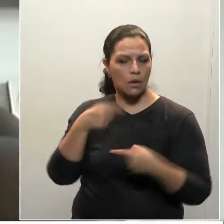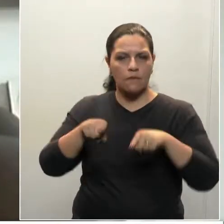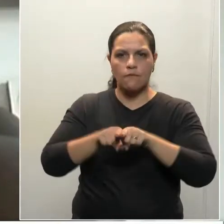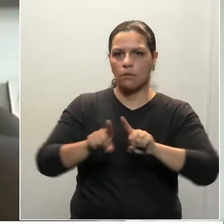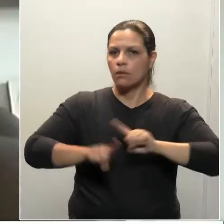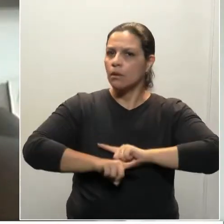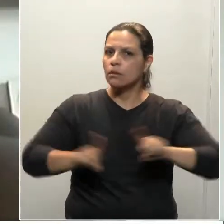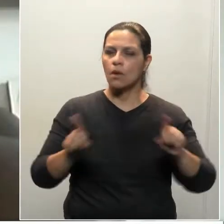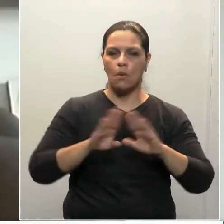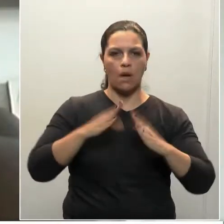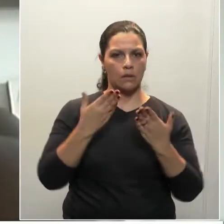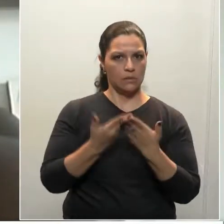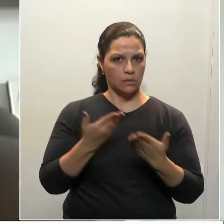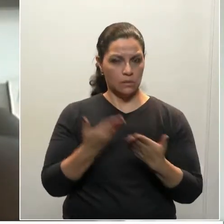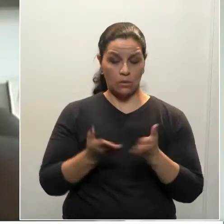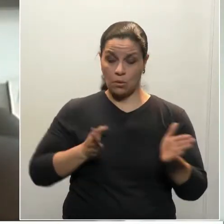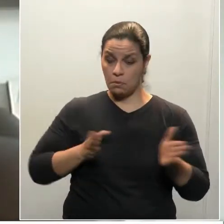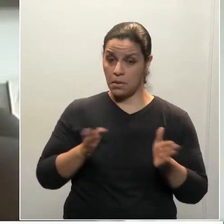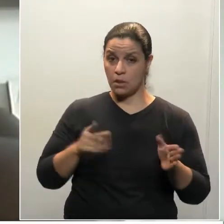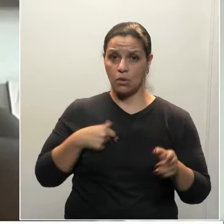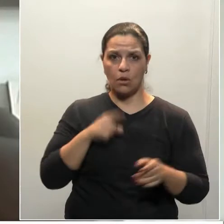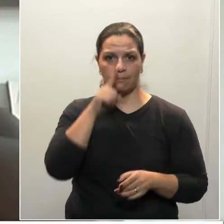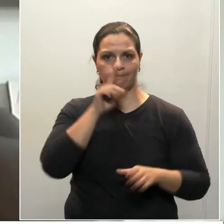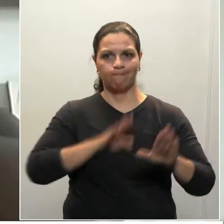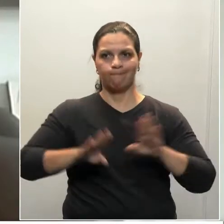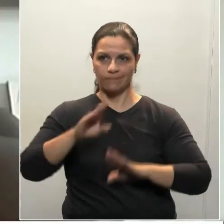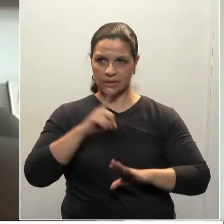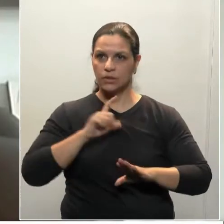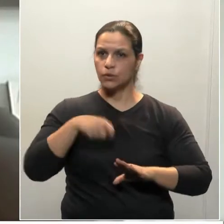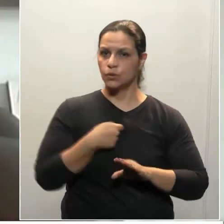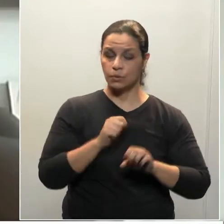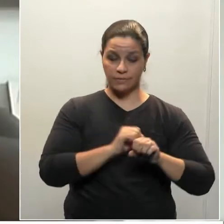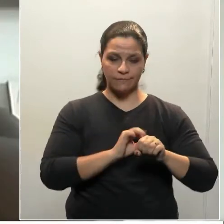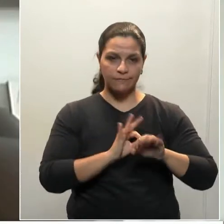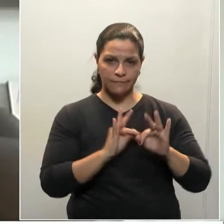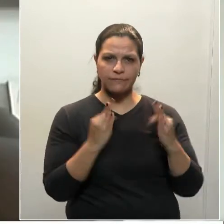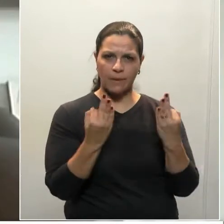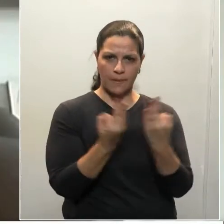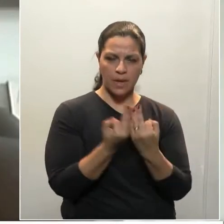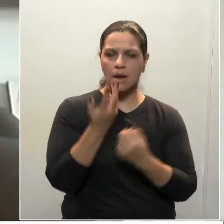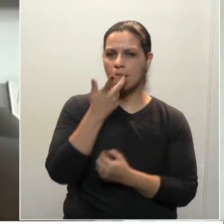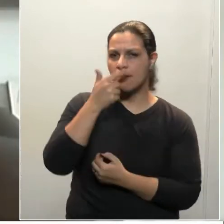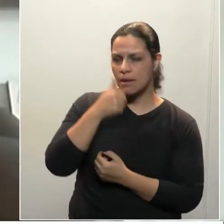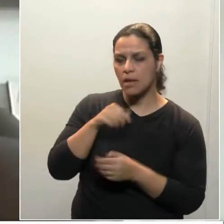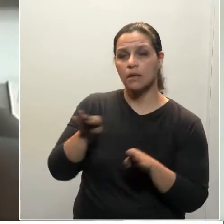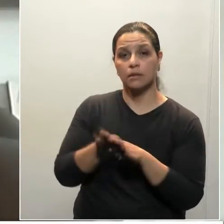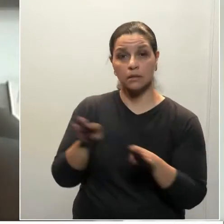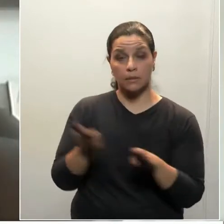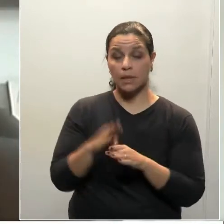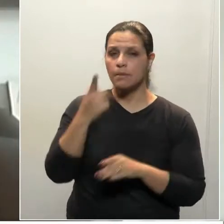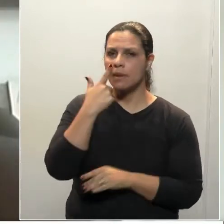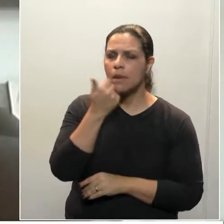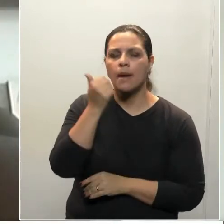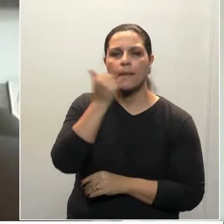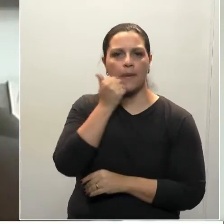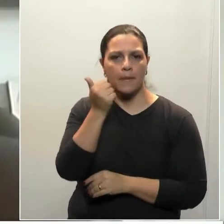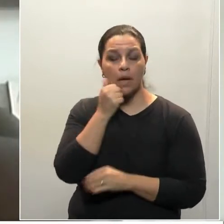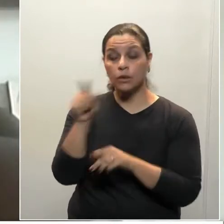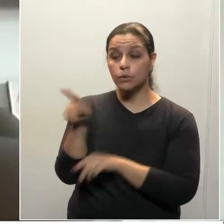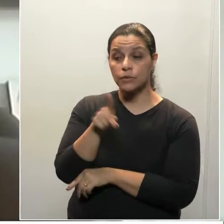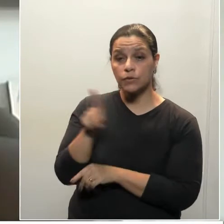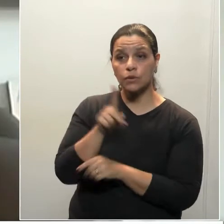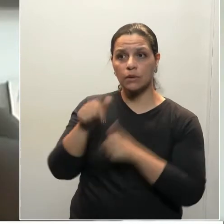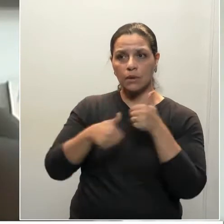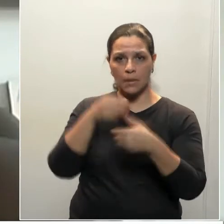aulas, enquanto perdurarem esse processo, ter risco às famílias, às crianças, aos pais, aos